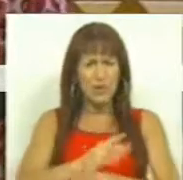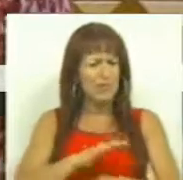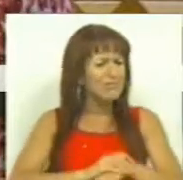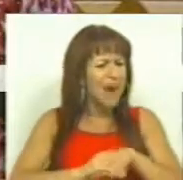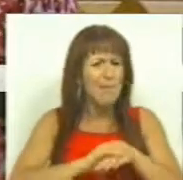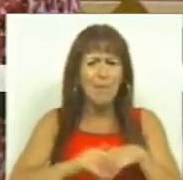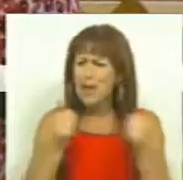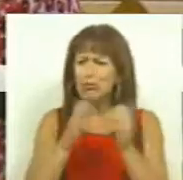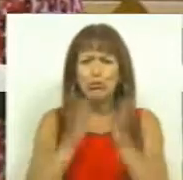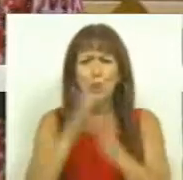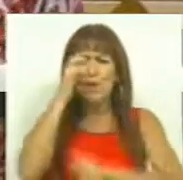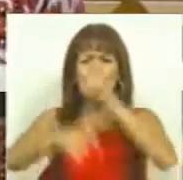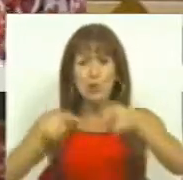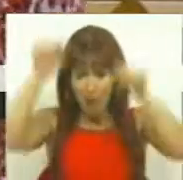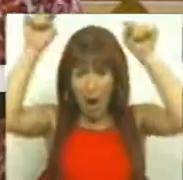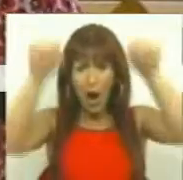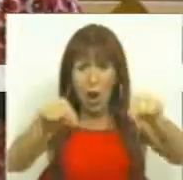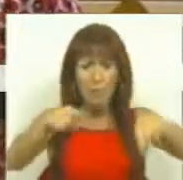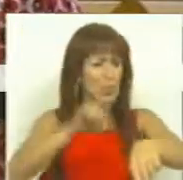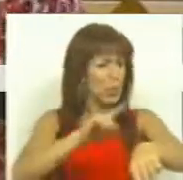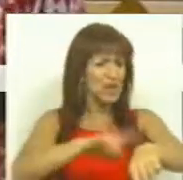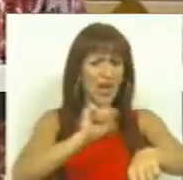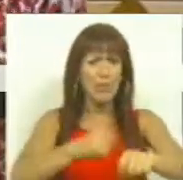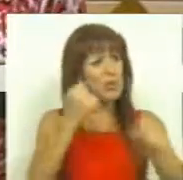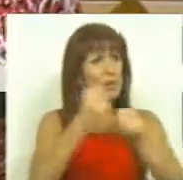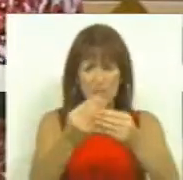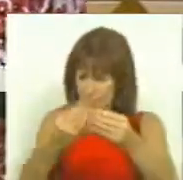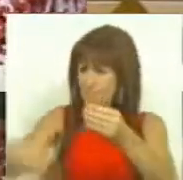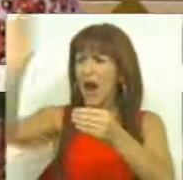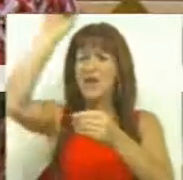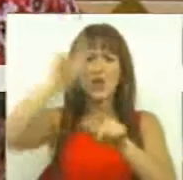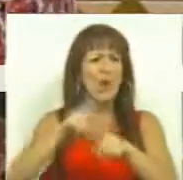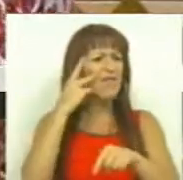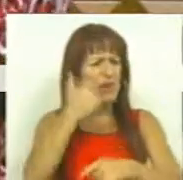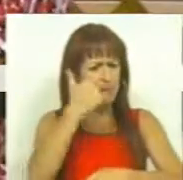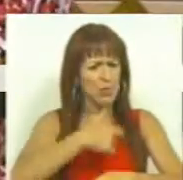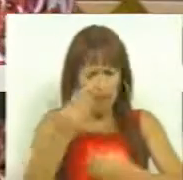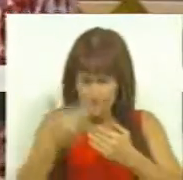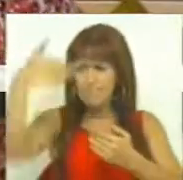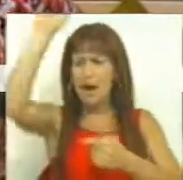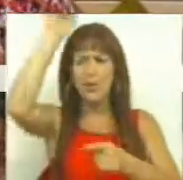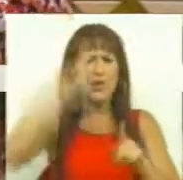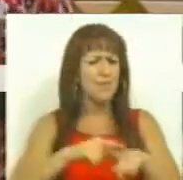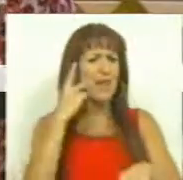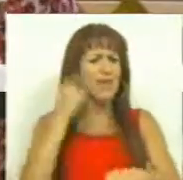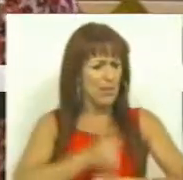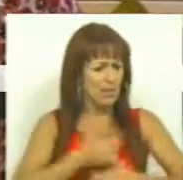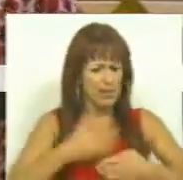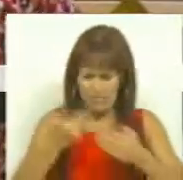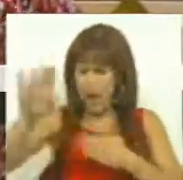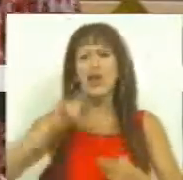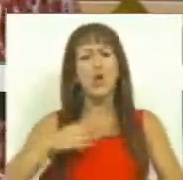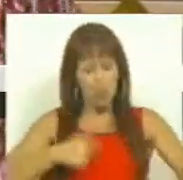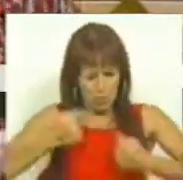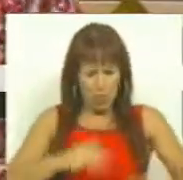afeto de todos aqueles que para lá do seu tempo de trabalho, para lá da sua vida pessoal, para lá da sua vida profissional, dão o